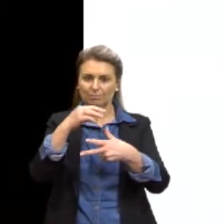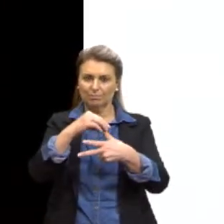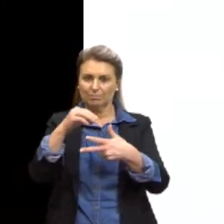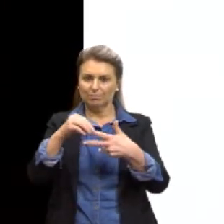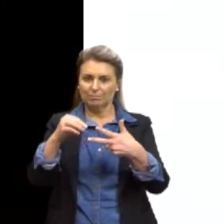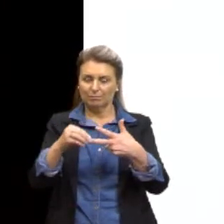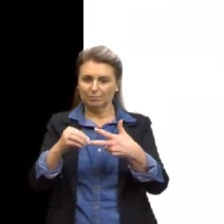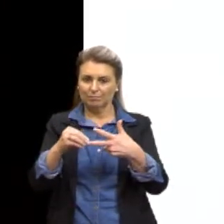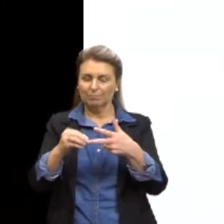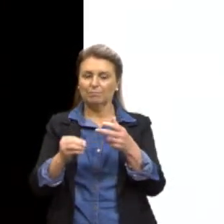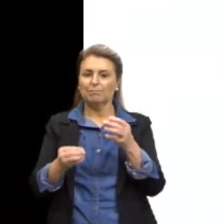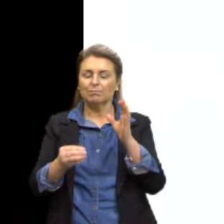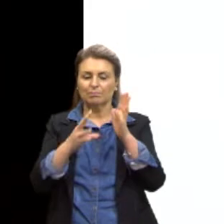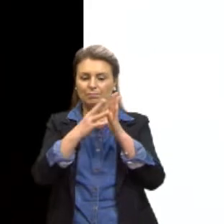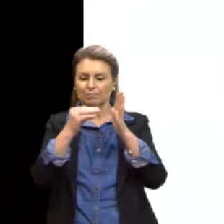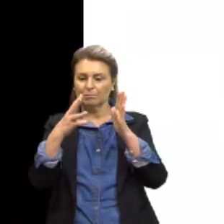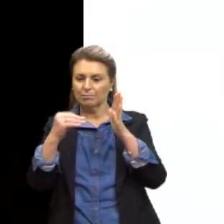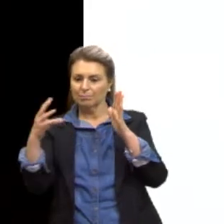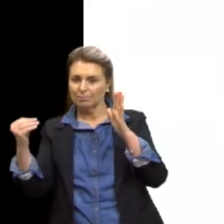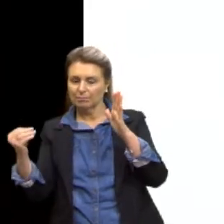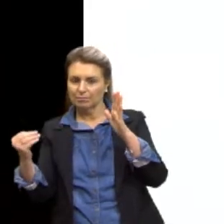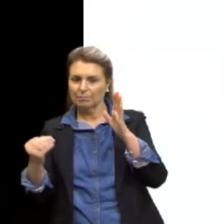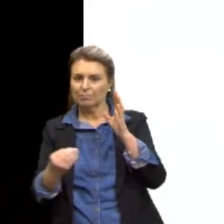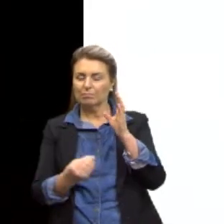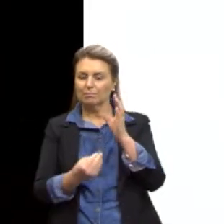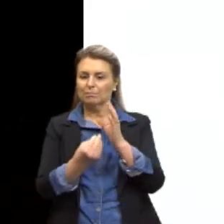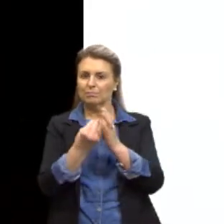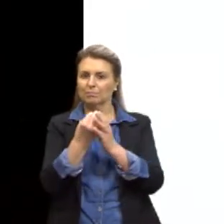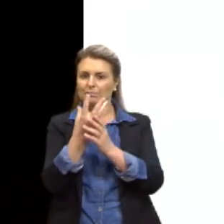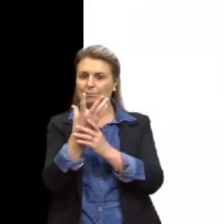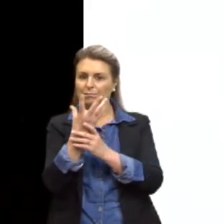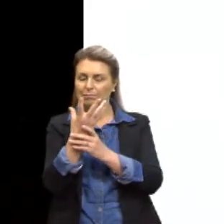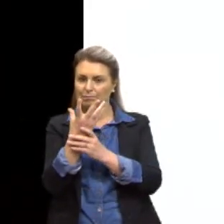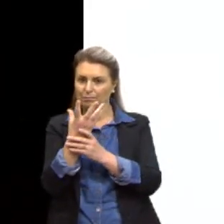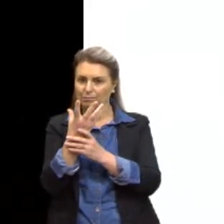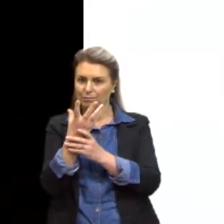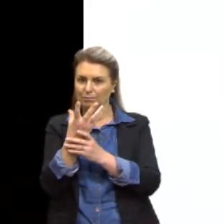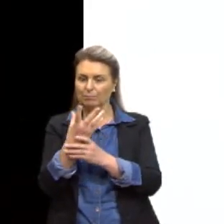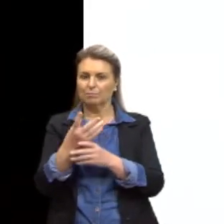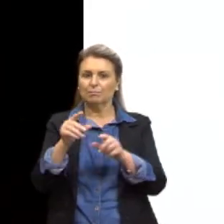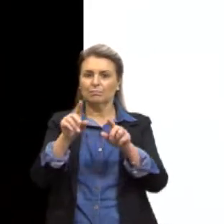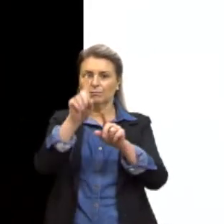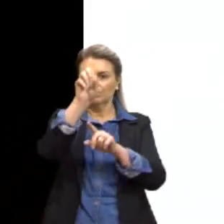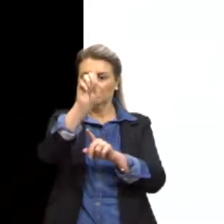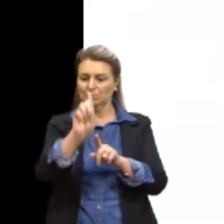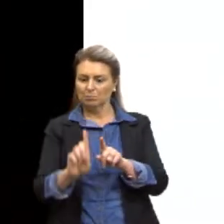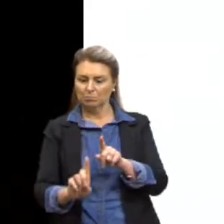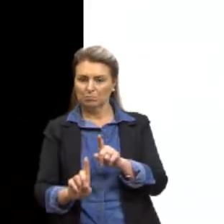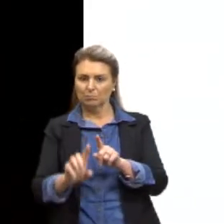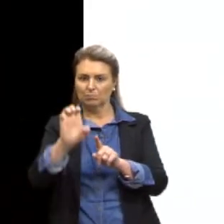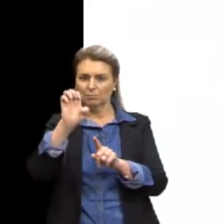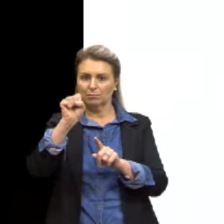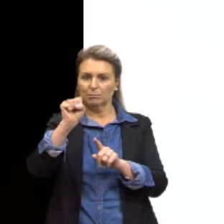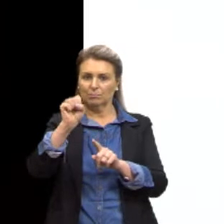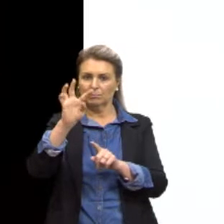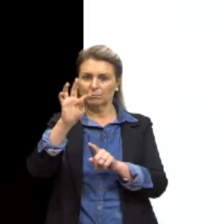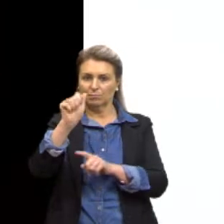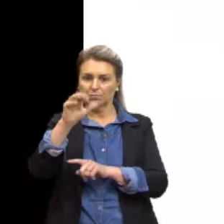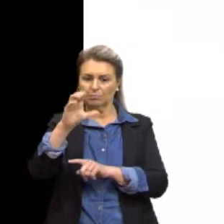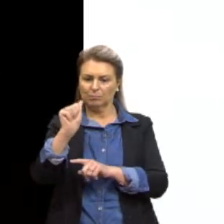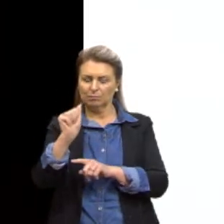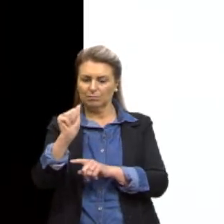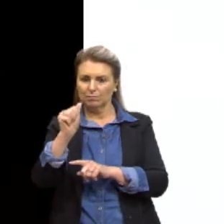vegetativa de plantas por meio de estacas é um processo natural. O homem,